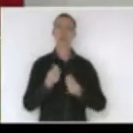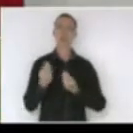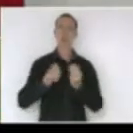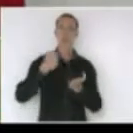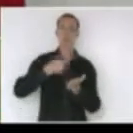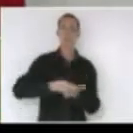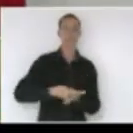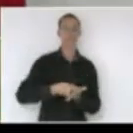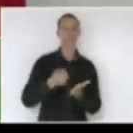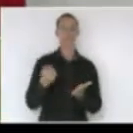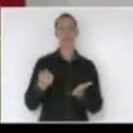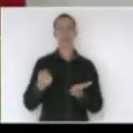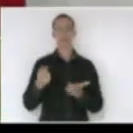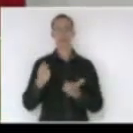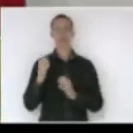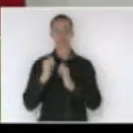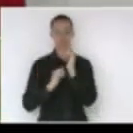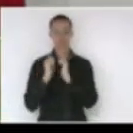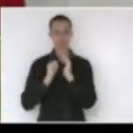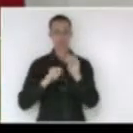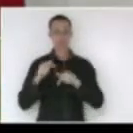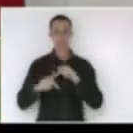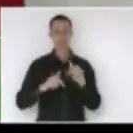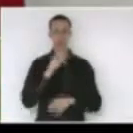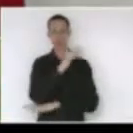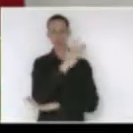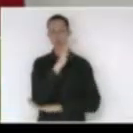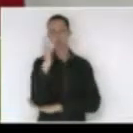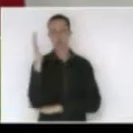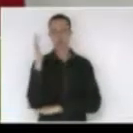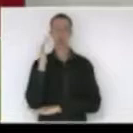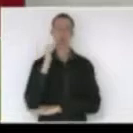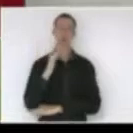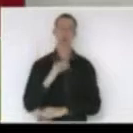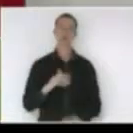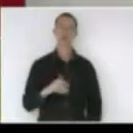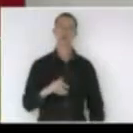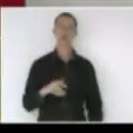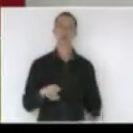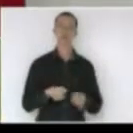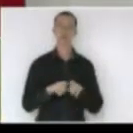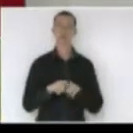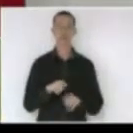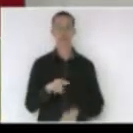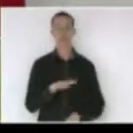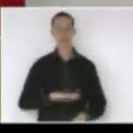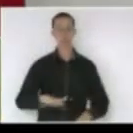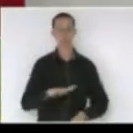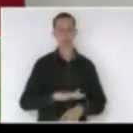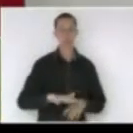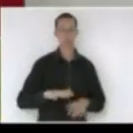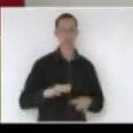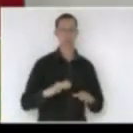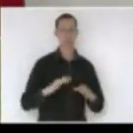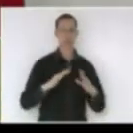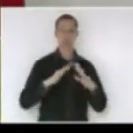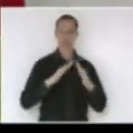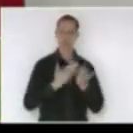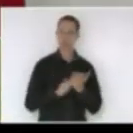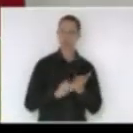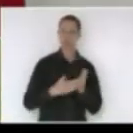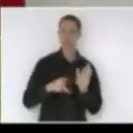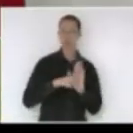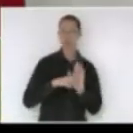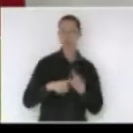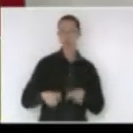ecossistêmicos a questão que envolve a educação do campo sementes criolas